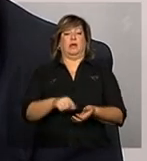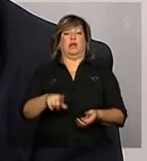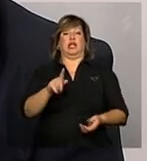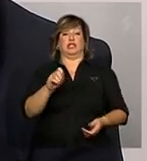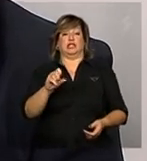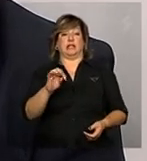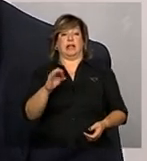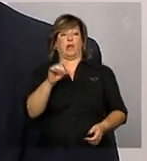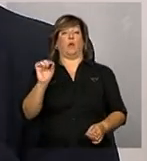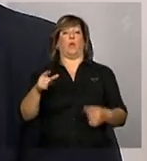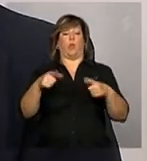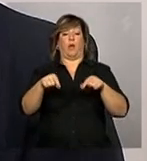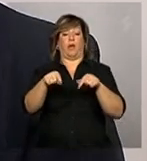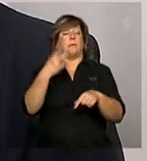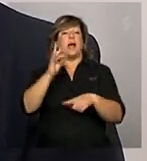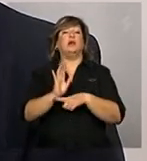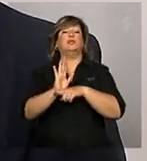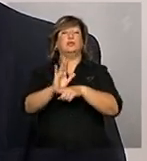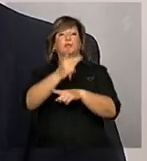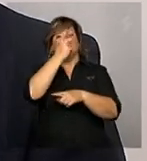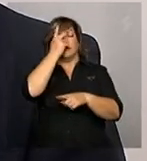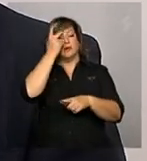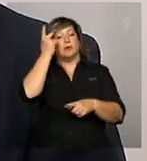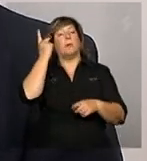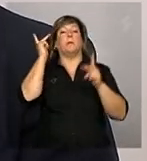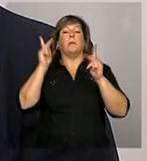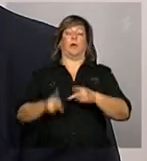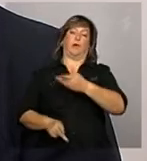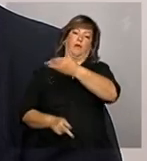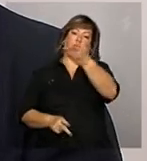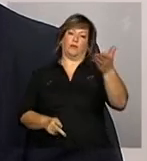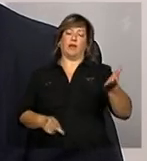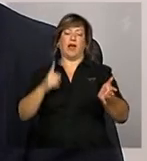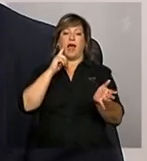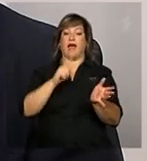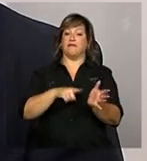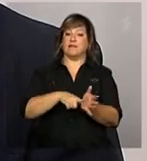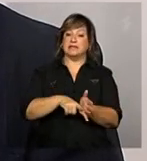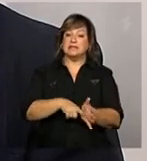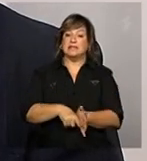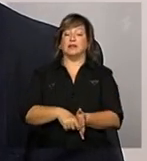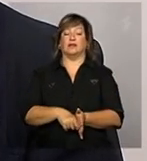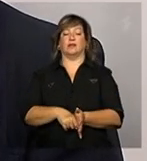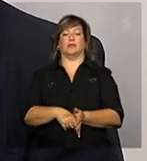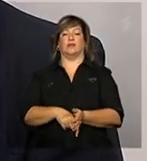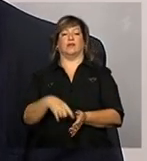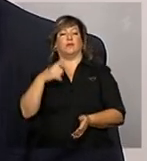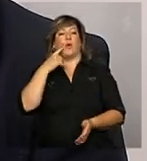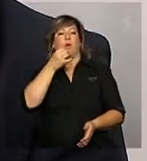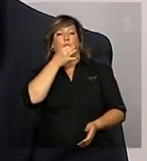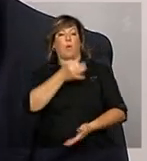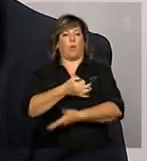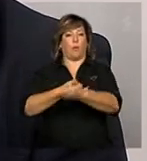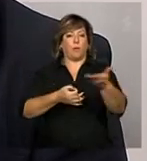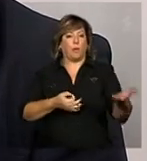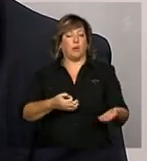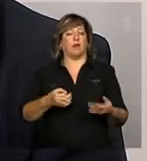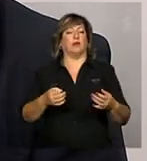na gestão local de ajuda para a população, que é um instrumento de avaliação para a população, já que ela